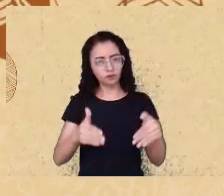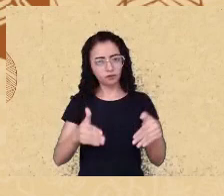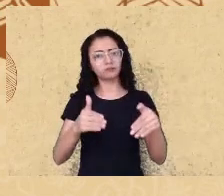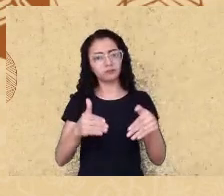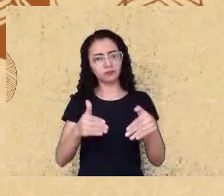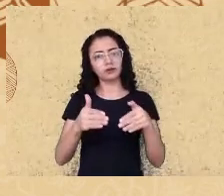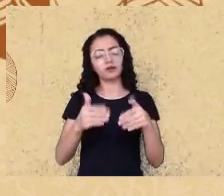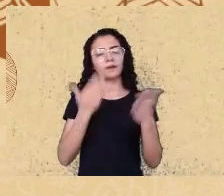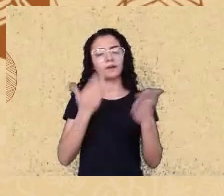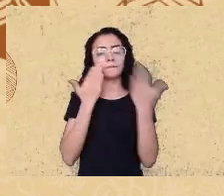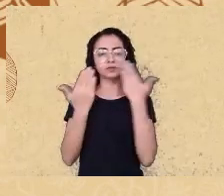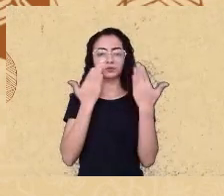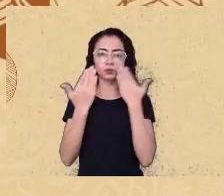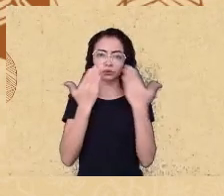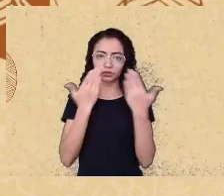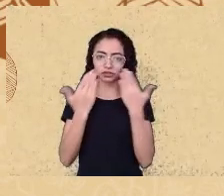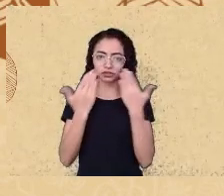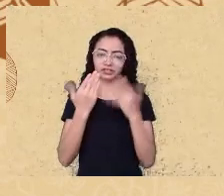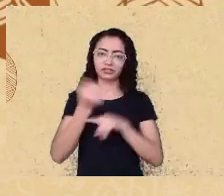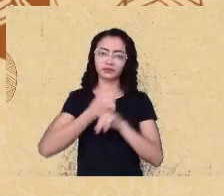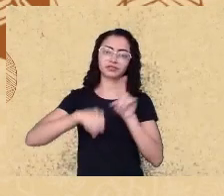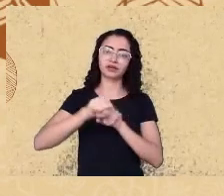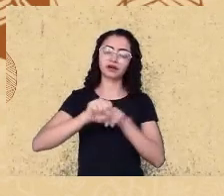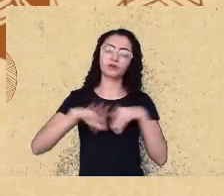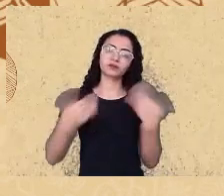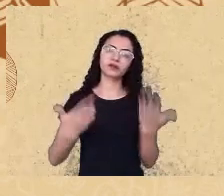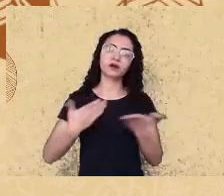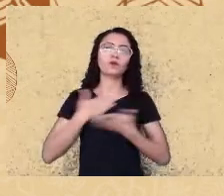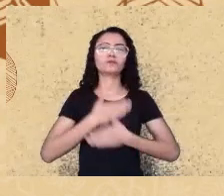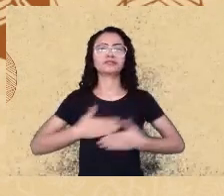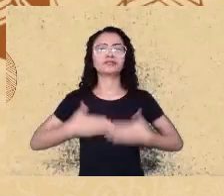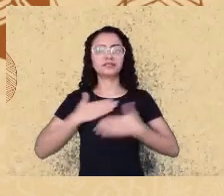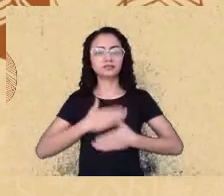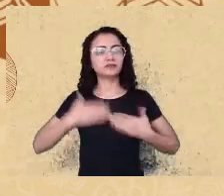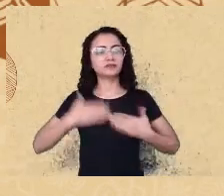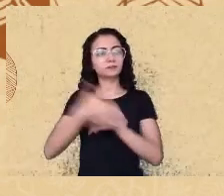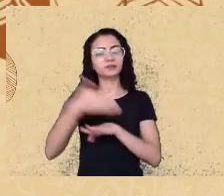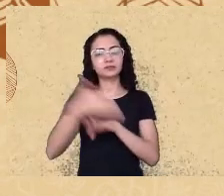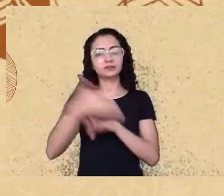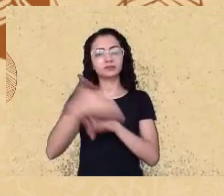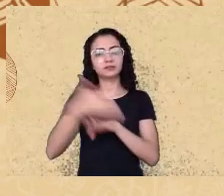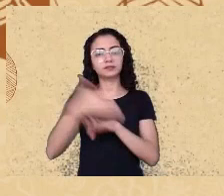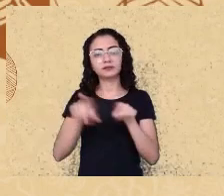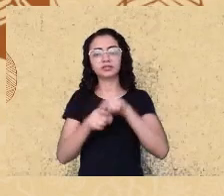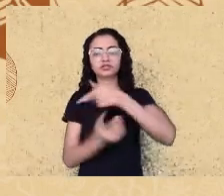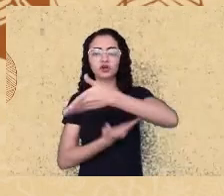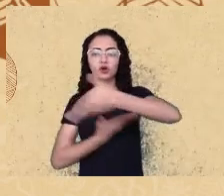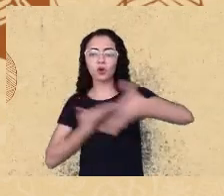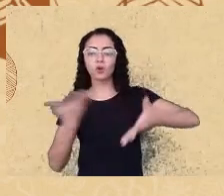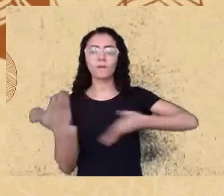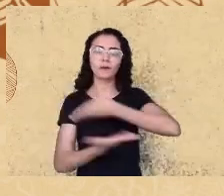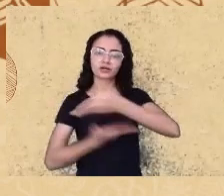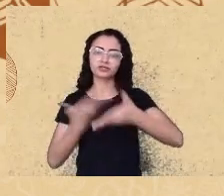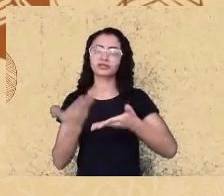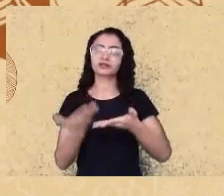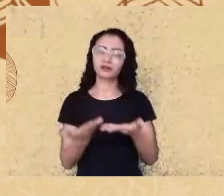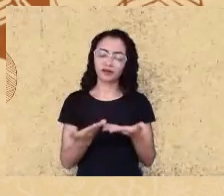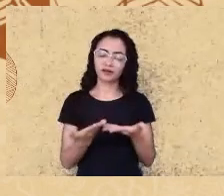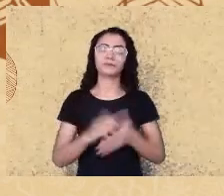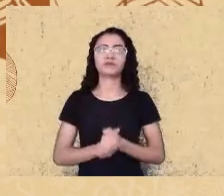satisfação enorme estar presente nesse evento aqui e também de compartilhar com a professora Flávia, quem não